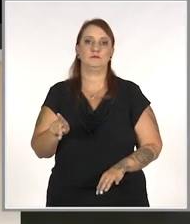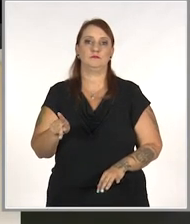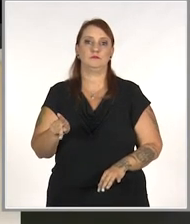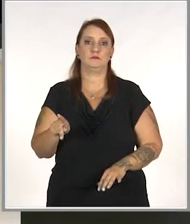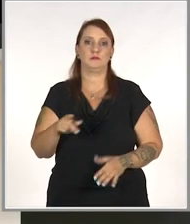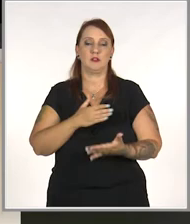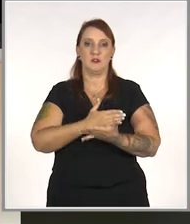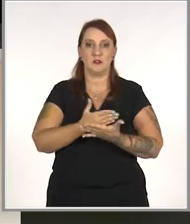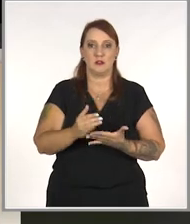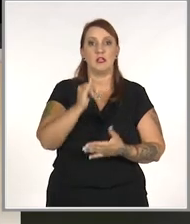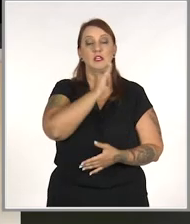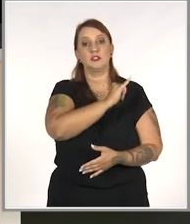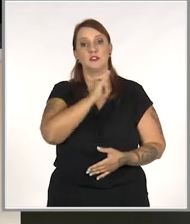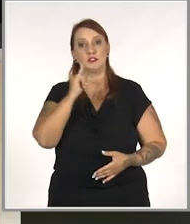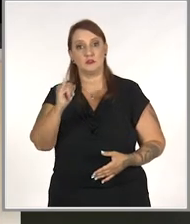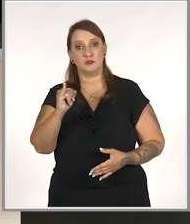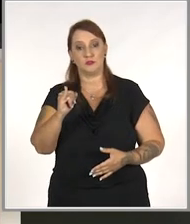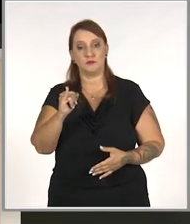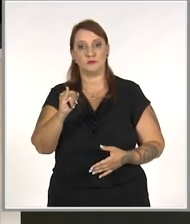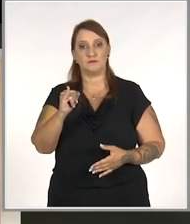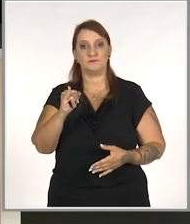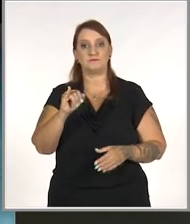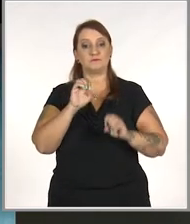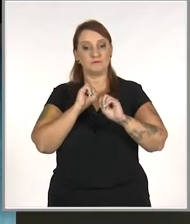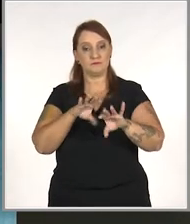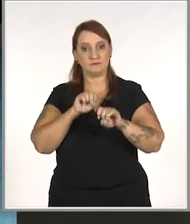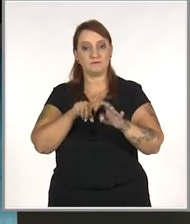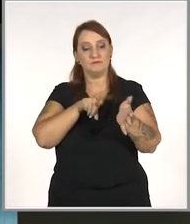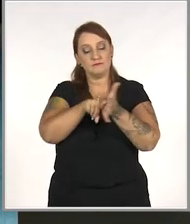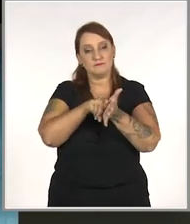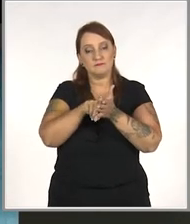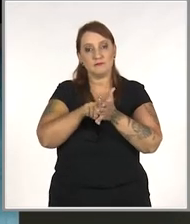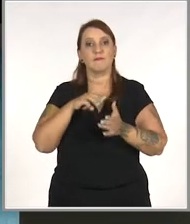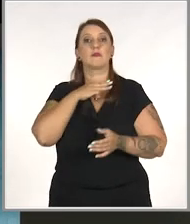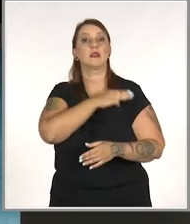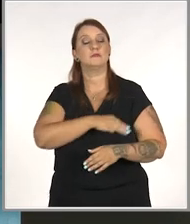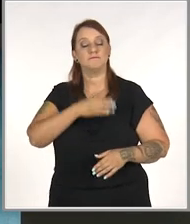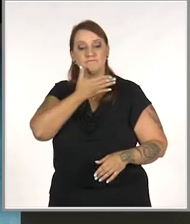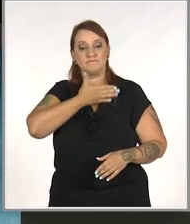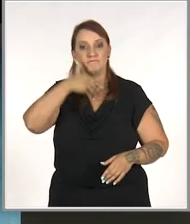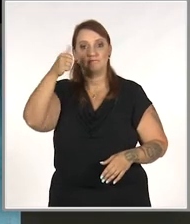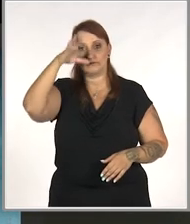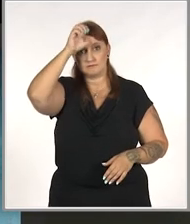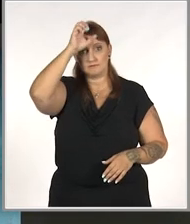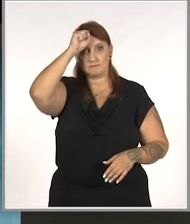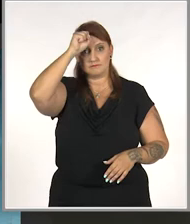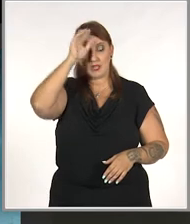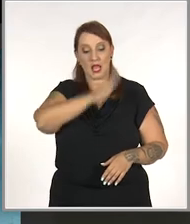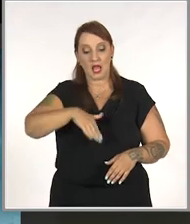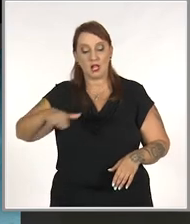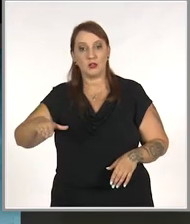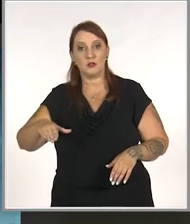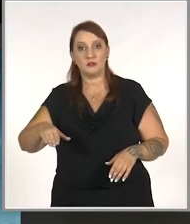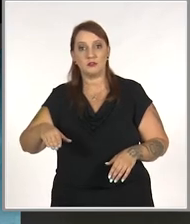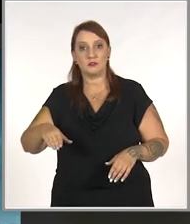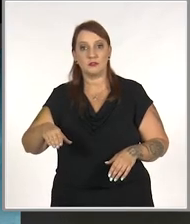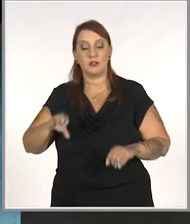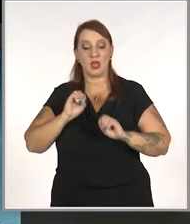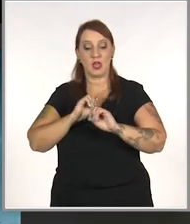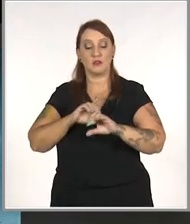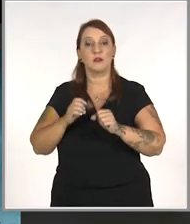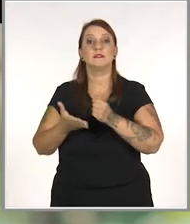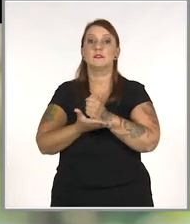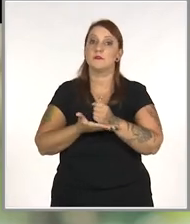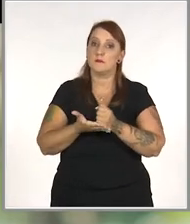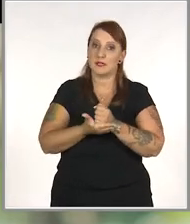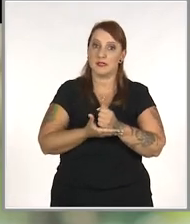nasceu o Instituto Chapada de Educação e Pesquisa, com a difícil missão de melhorar a aprendizagem dos alunos da educação